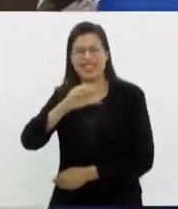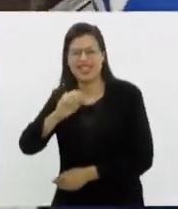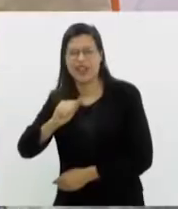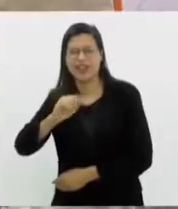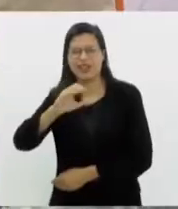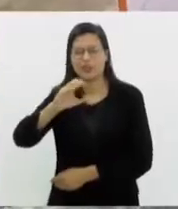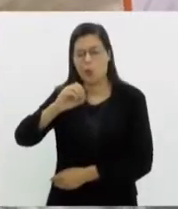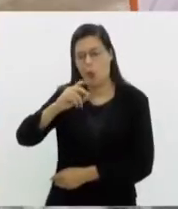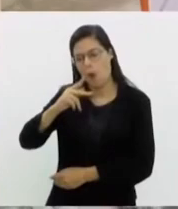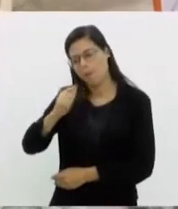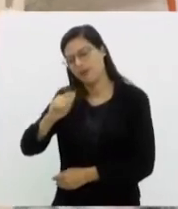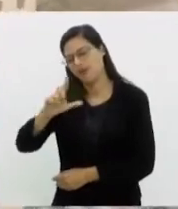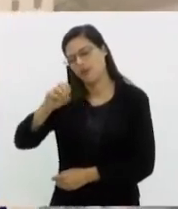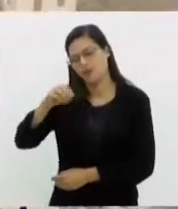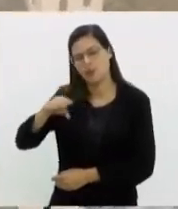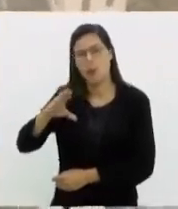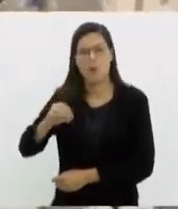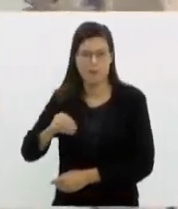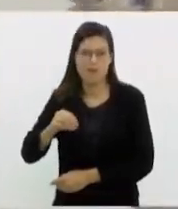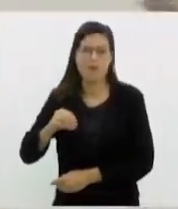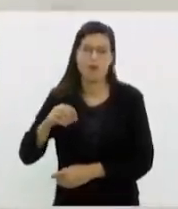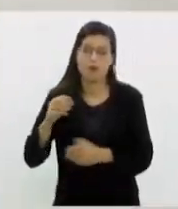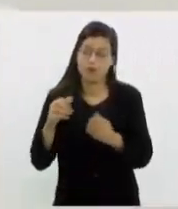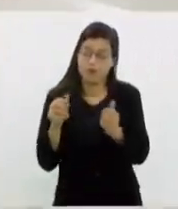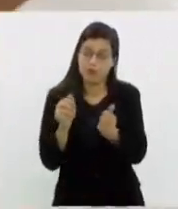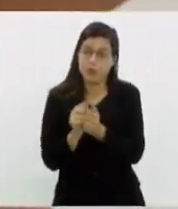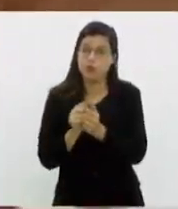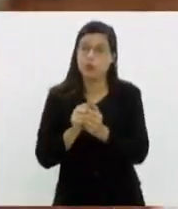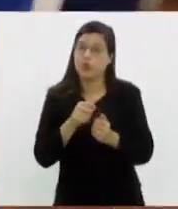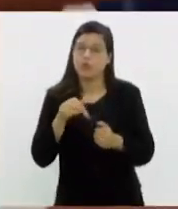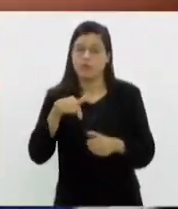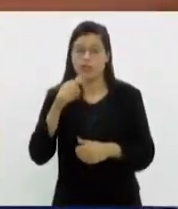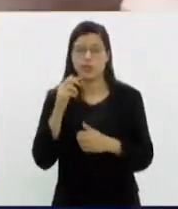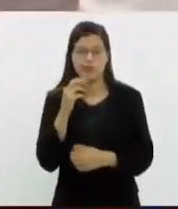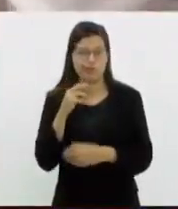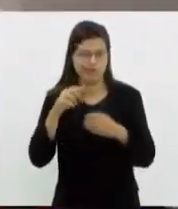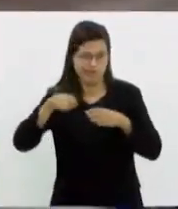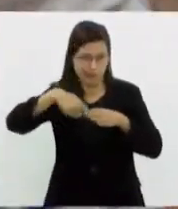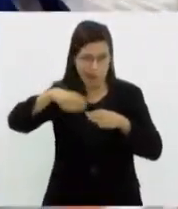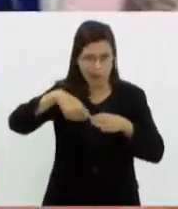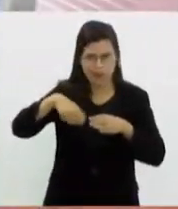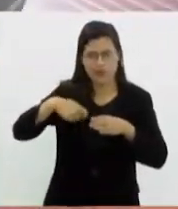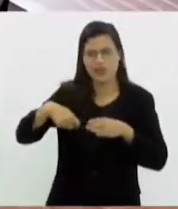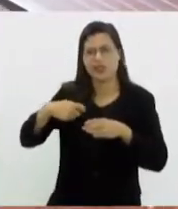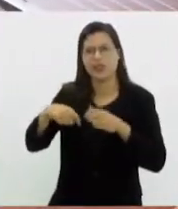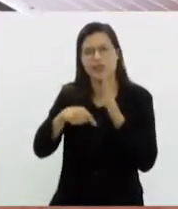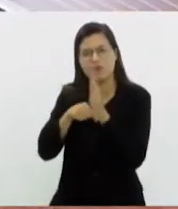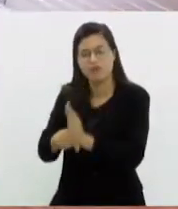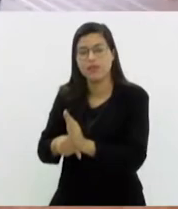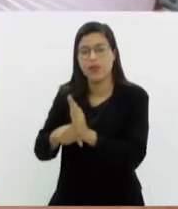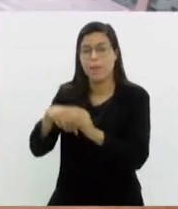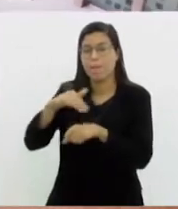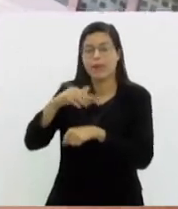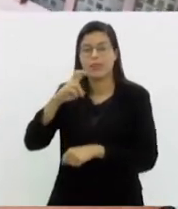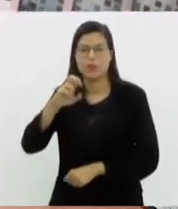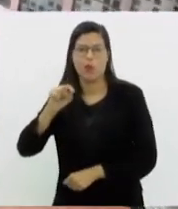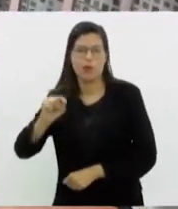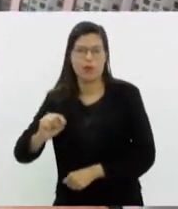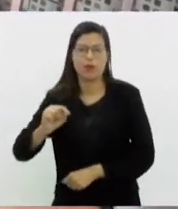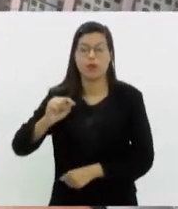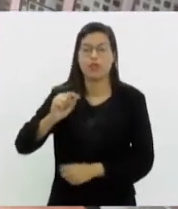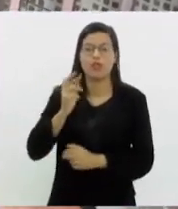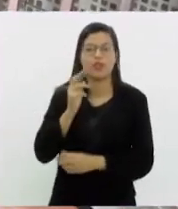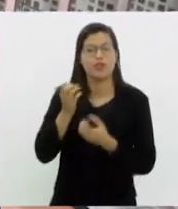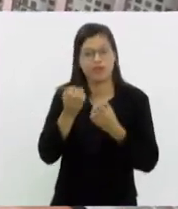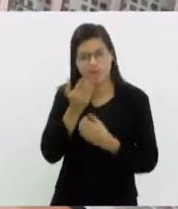cebola. Juntas, as 20 cozinhas comunitárias cariocas produziram mais de 3,5 milhões de refeições. Ainda